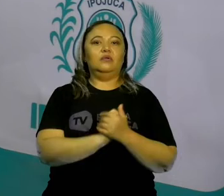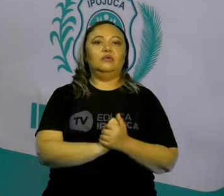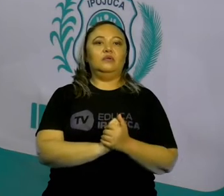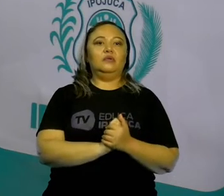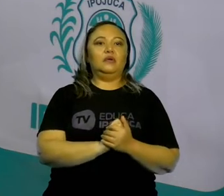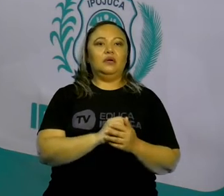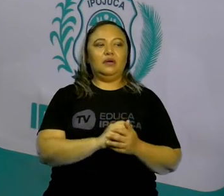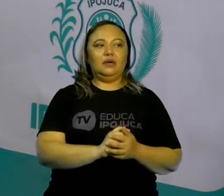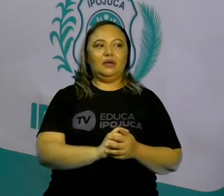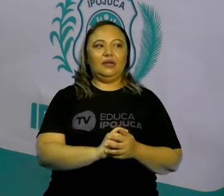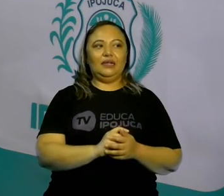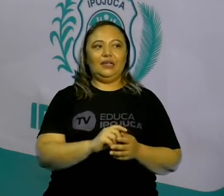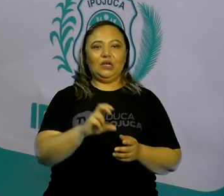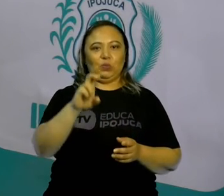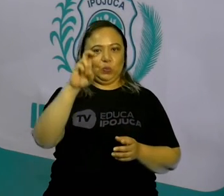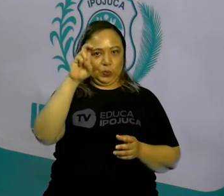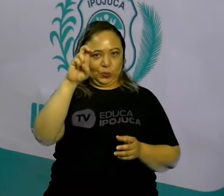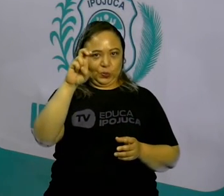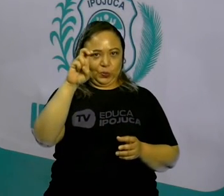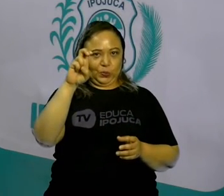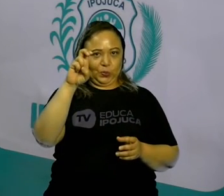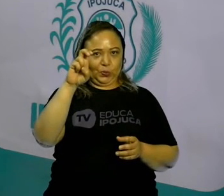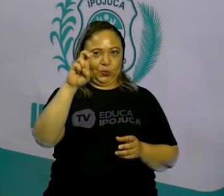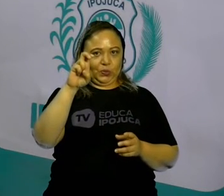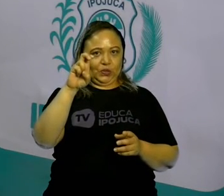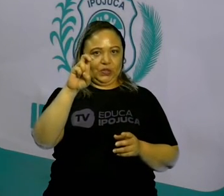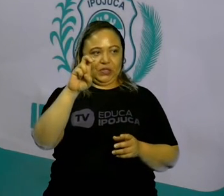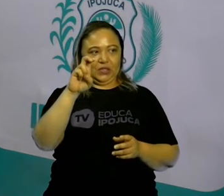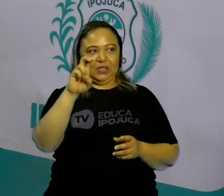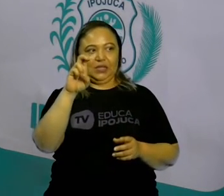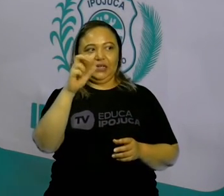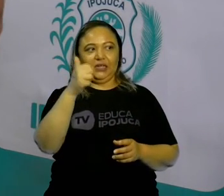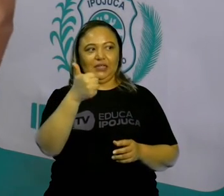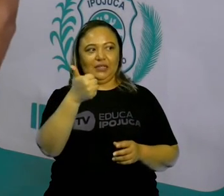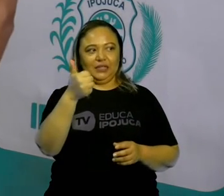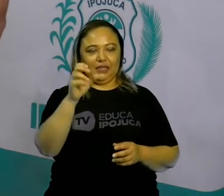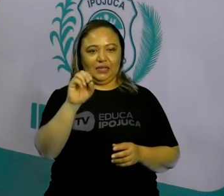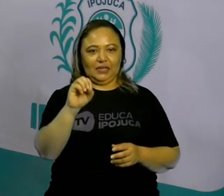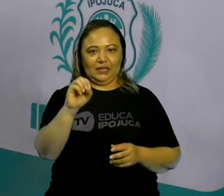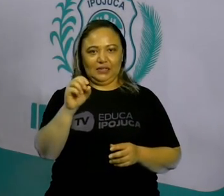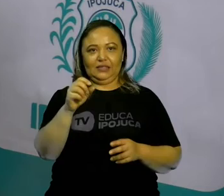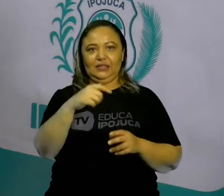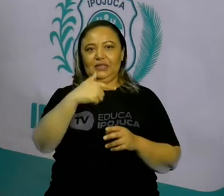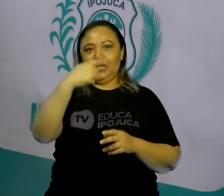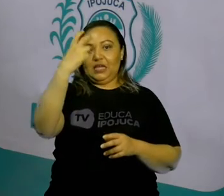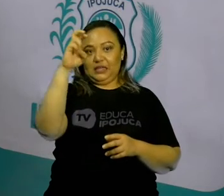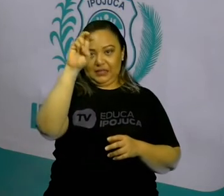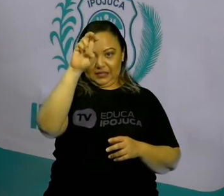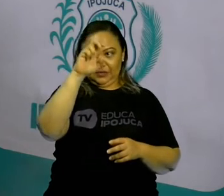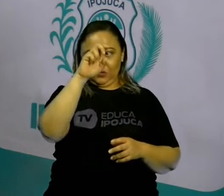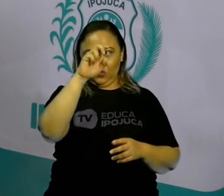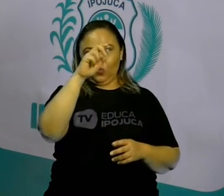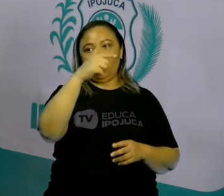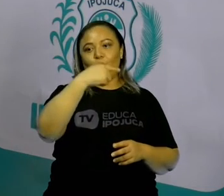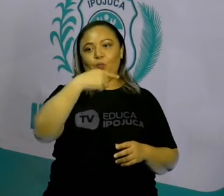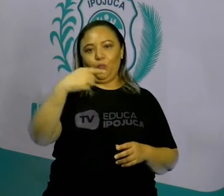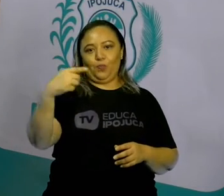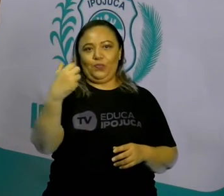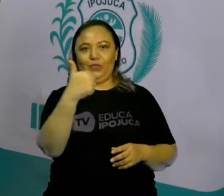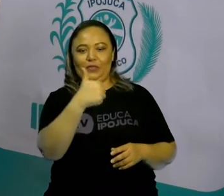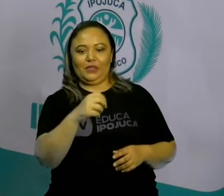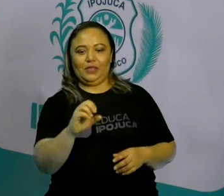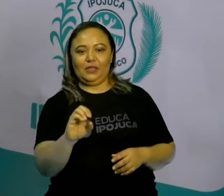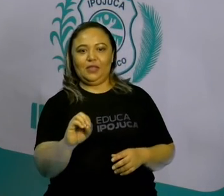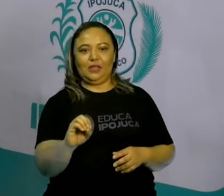respondeu cinco em dez. Pois é. Essa fração aqui, ela pode ser lida exatamente dessa forma.